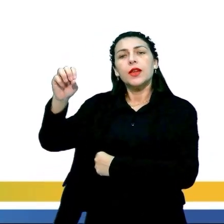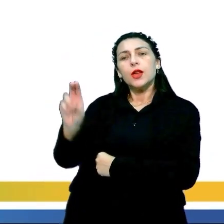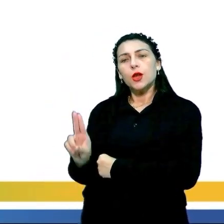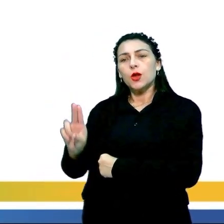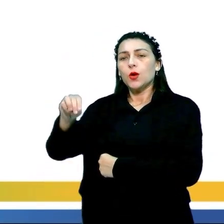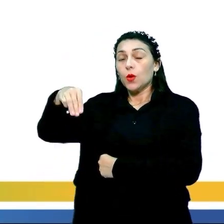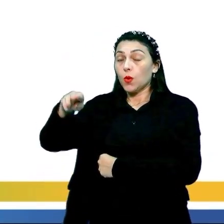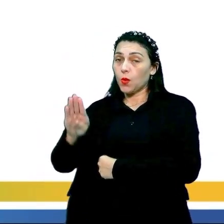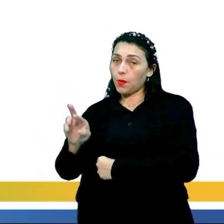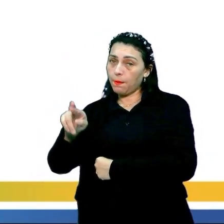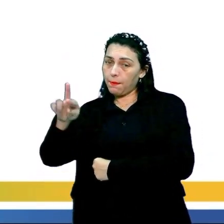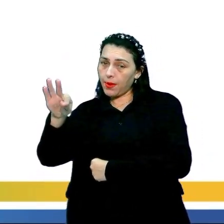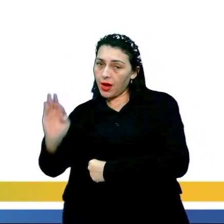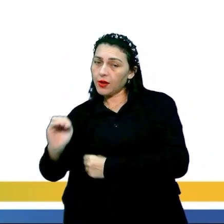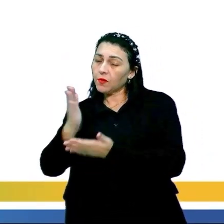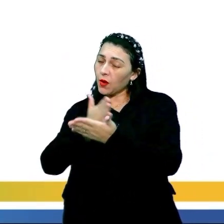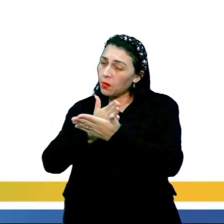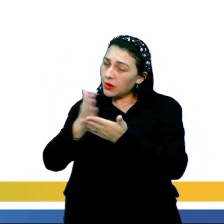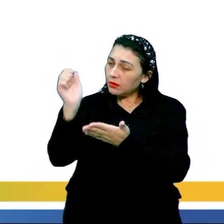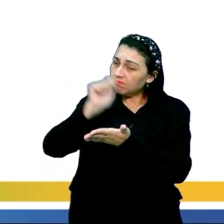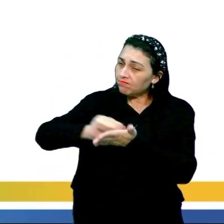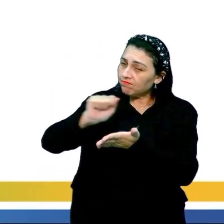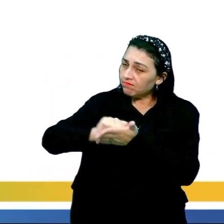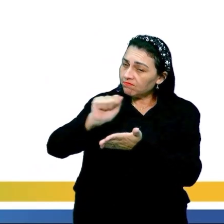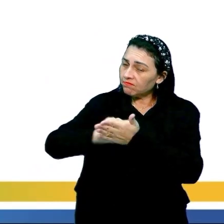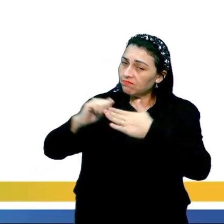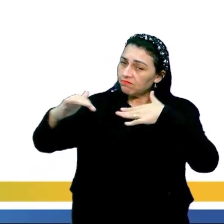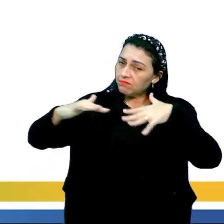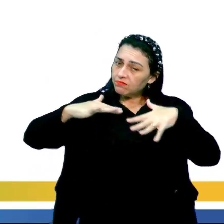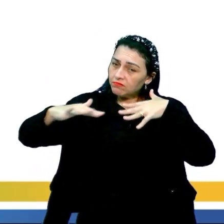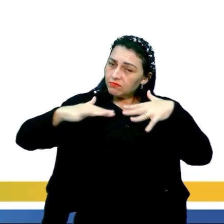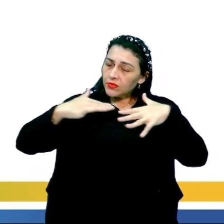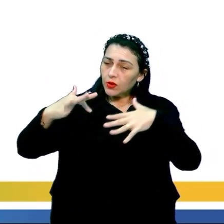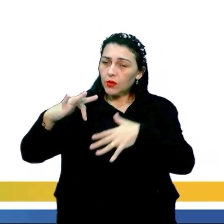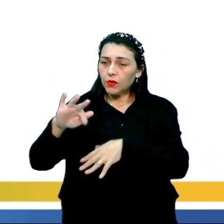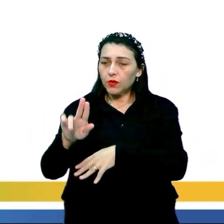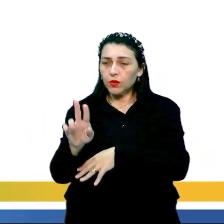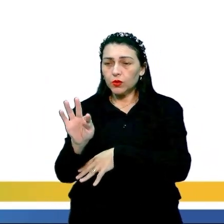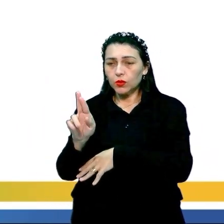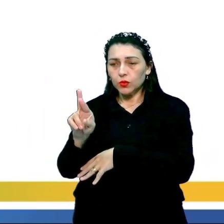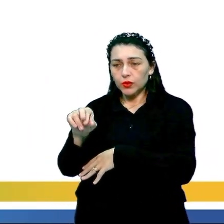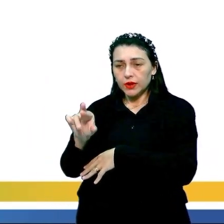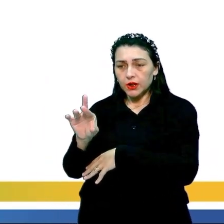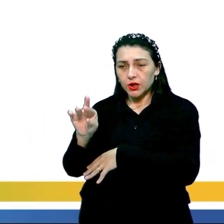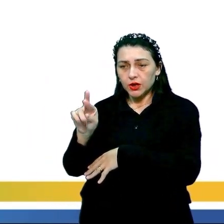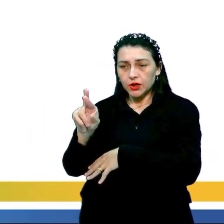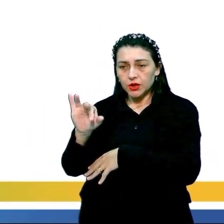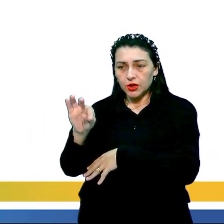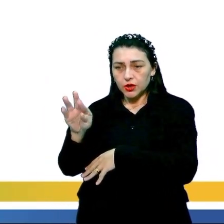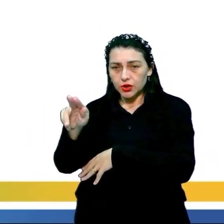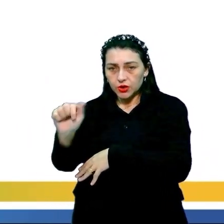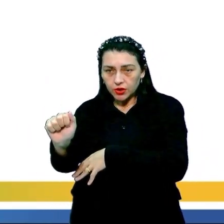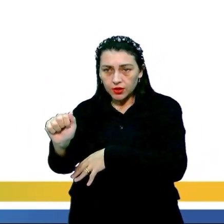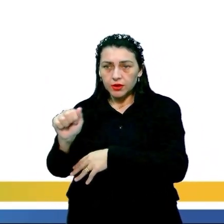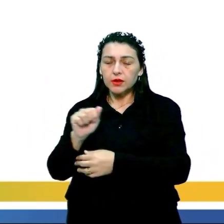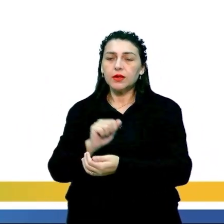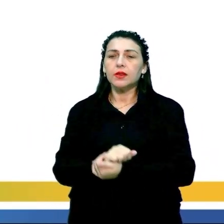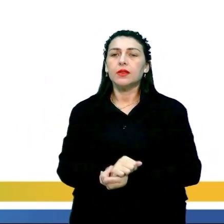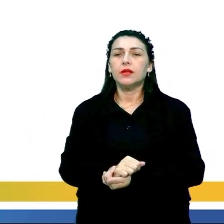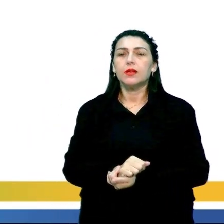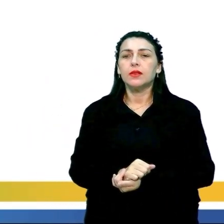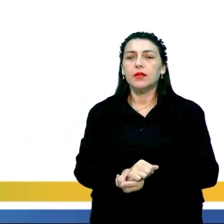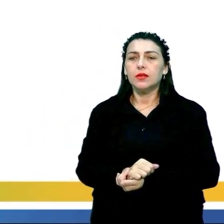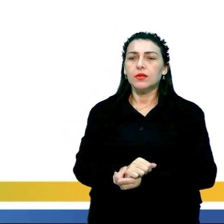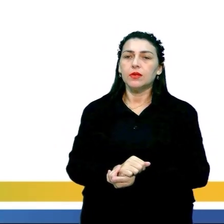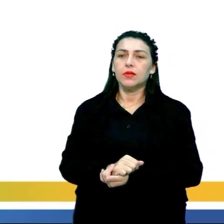esse é o cara que vai dar início, escreve até um movimento futurista, Humberto Bocciano